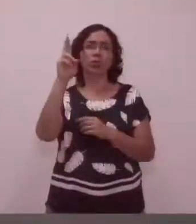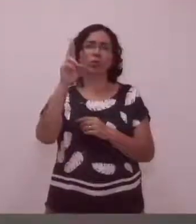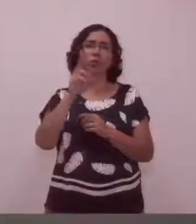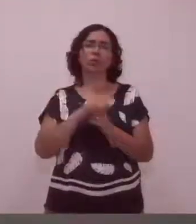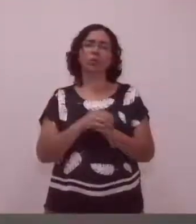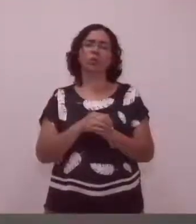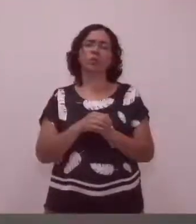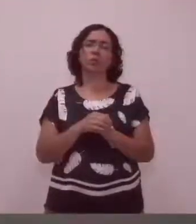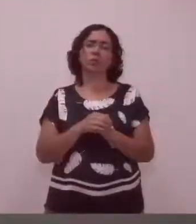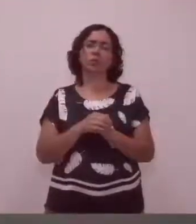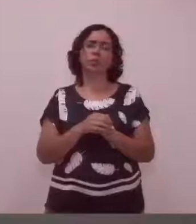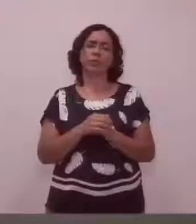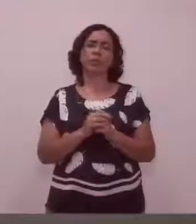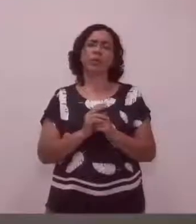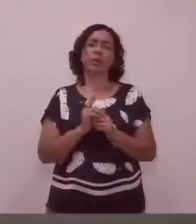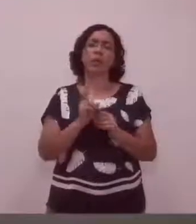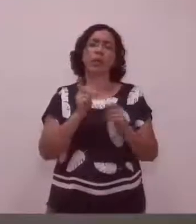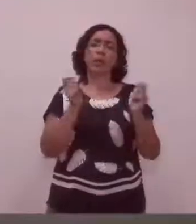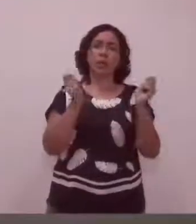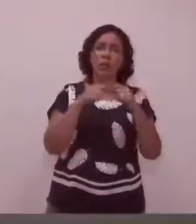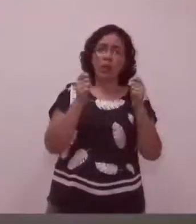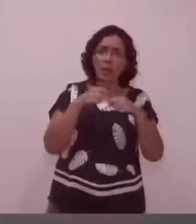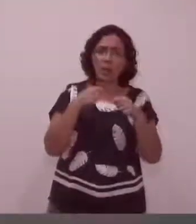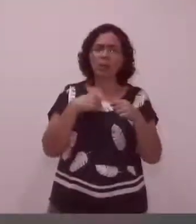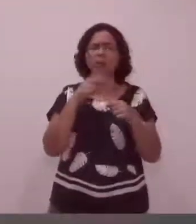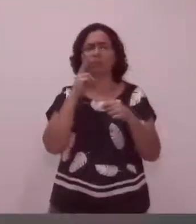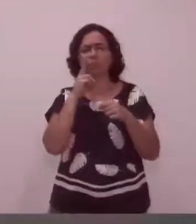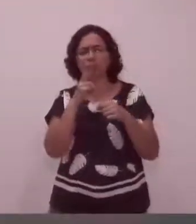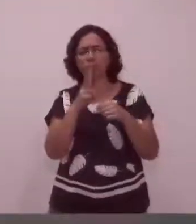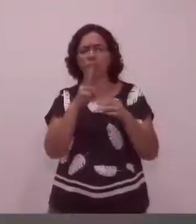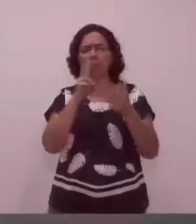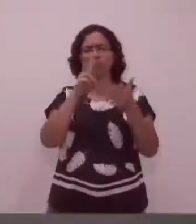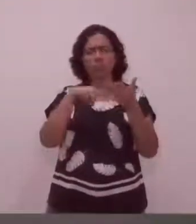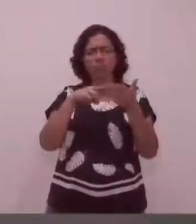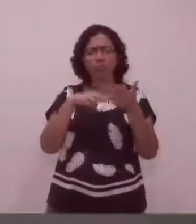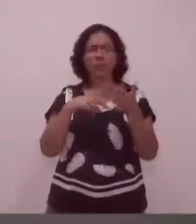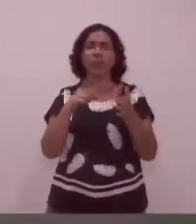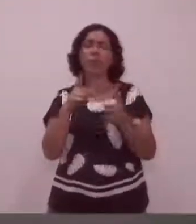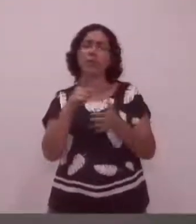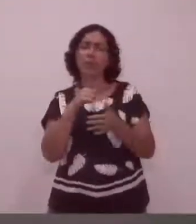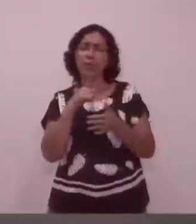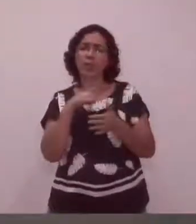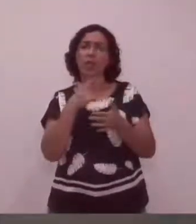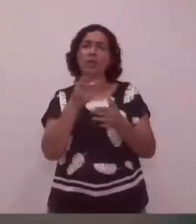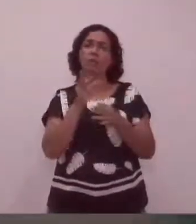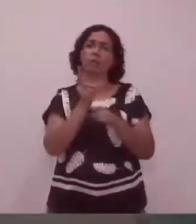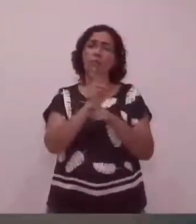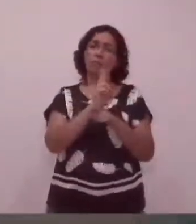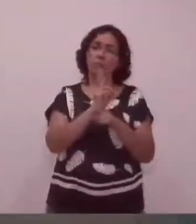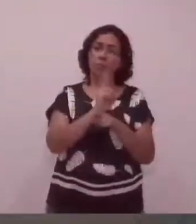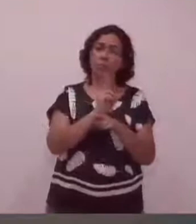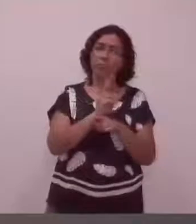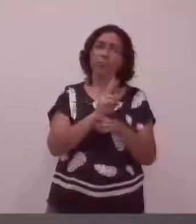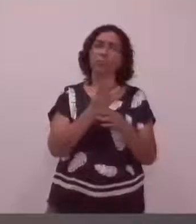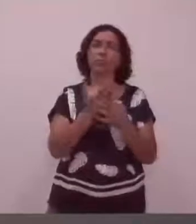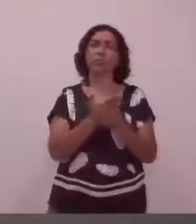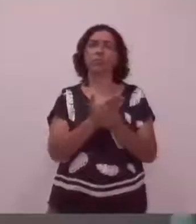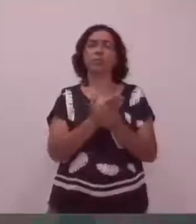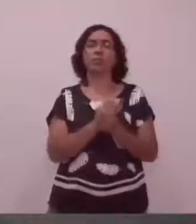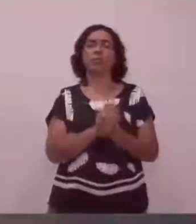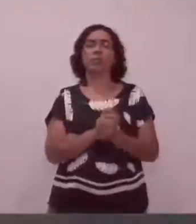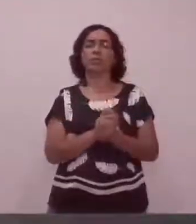sempre que possível. E existem os delegados, legalmente